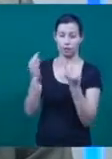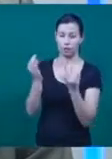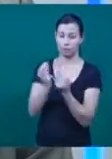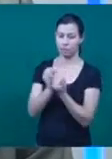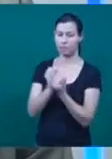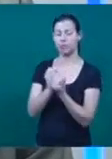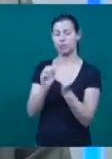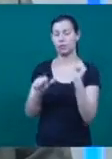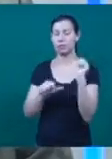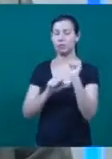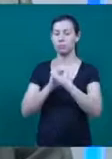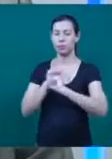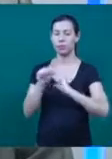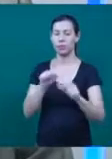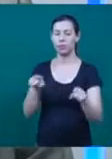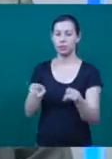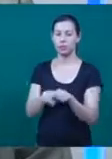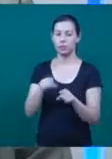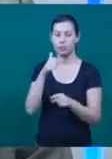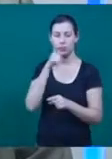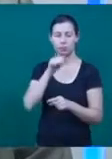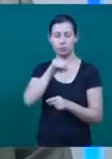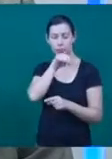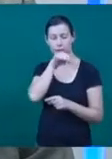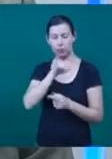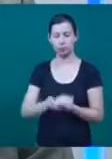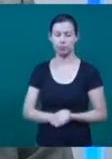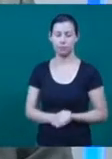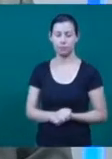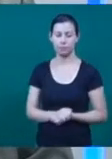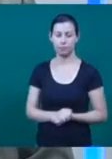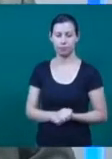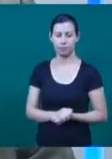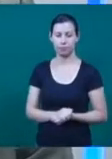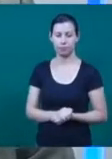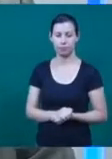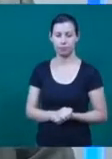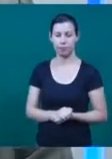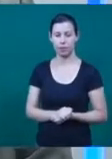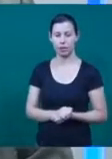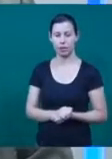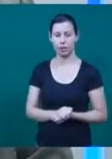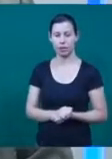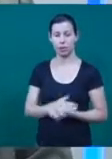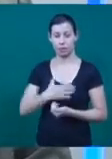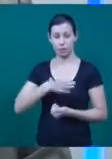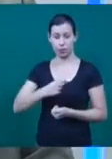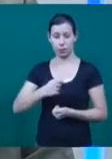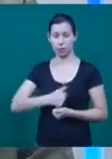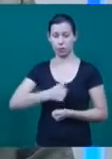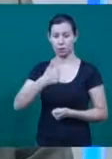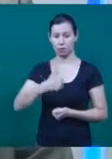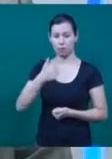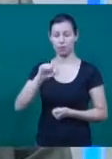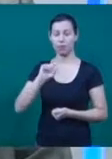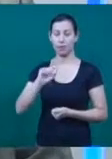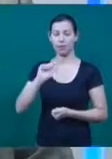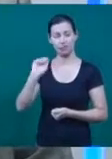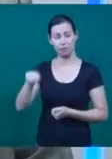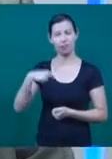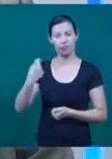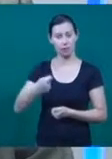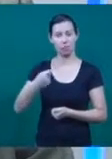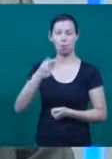vida da família e, principalmente, da mãe. Ela, às vezes, no primeiro momento, é o primeiro filho, a maternidade se